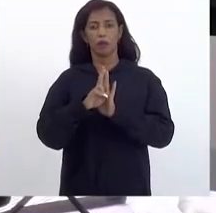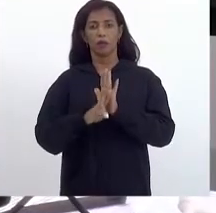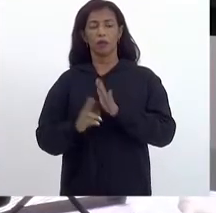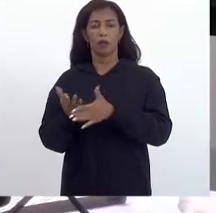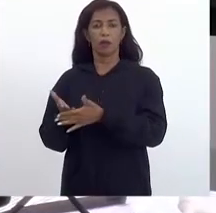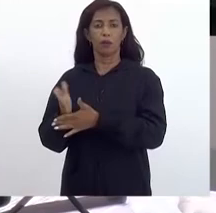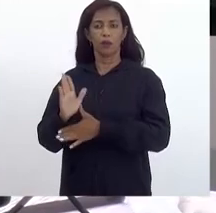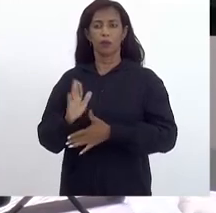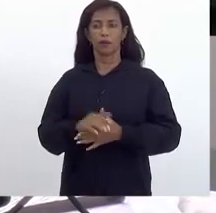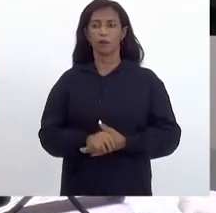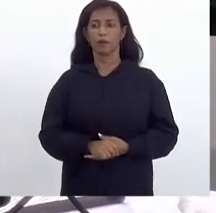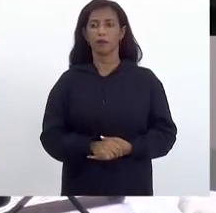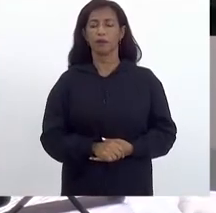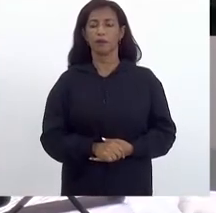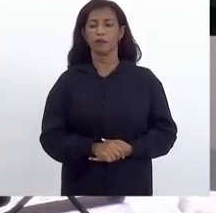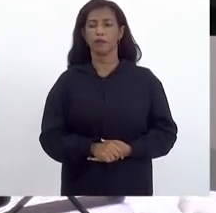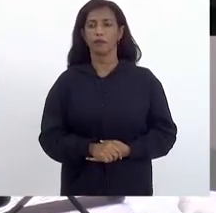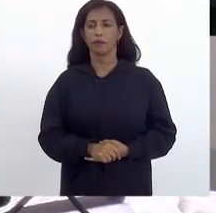aprovado.